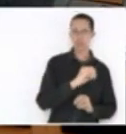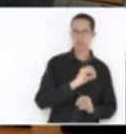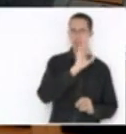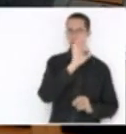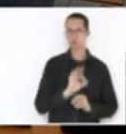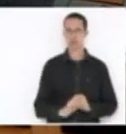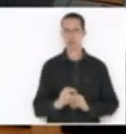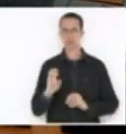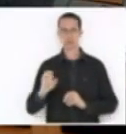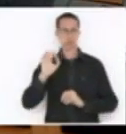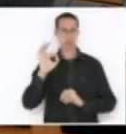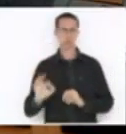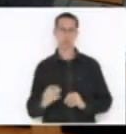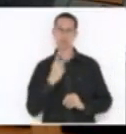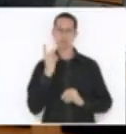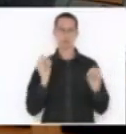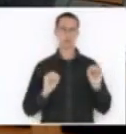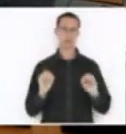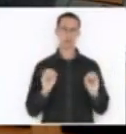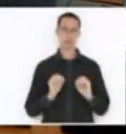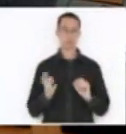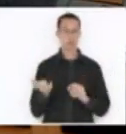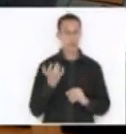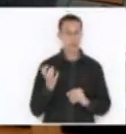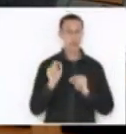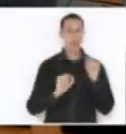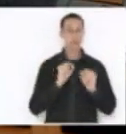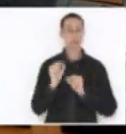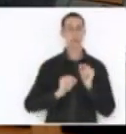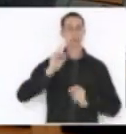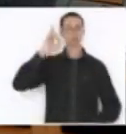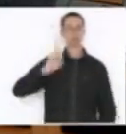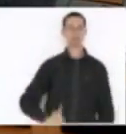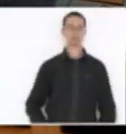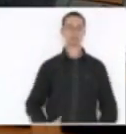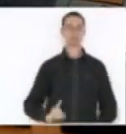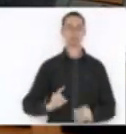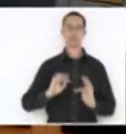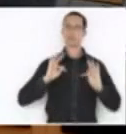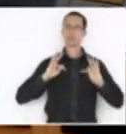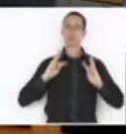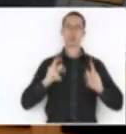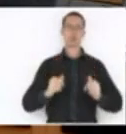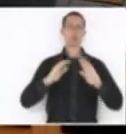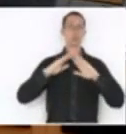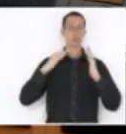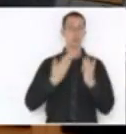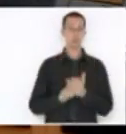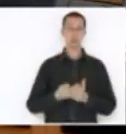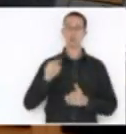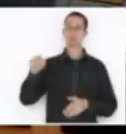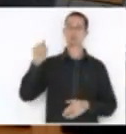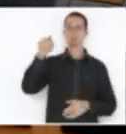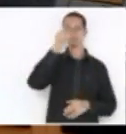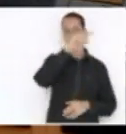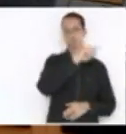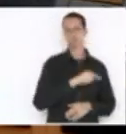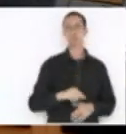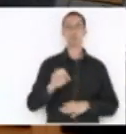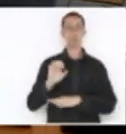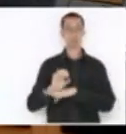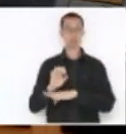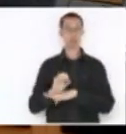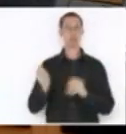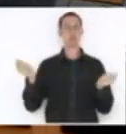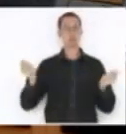direito de que escolas de todas as regiões do Estado possam ser contempladas de